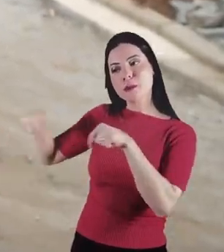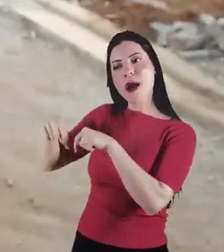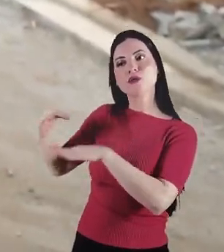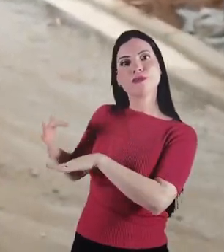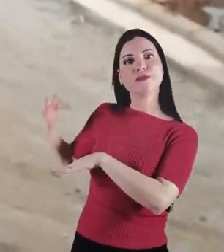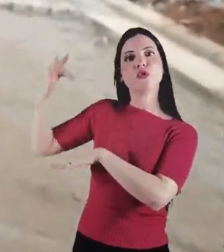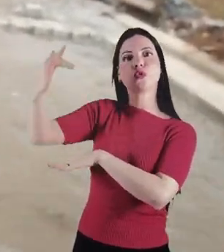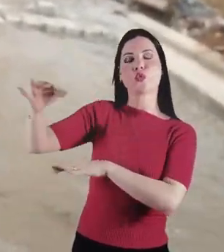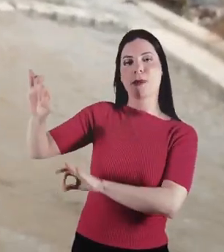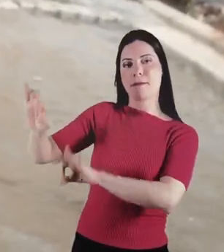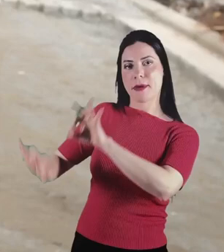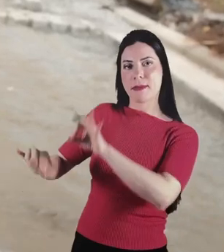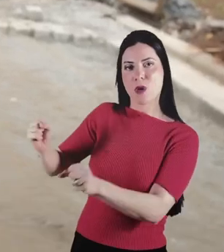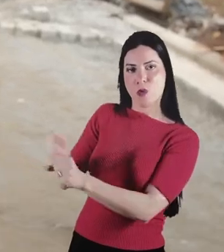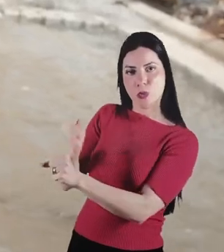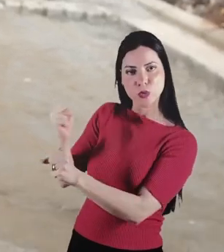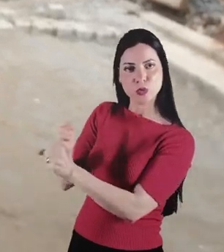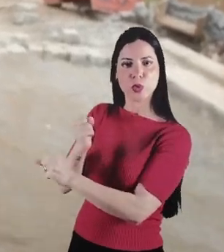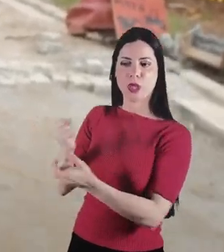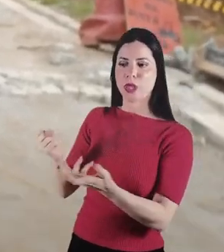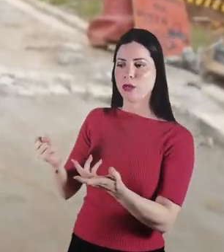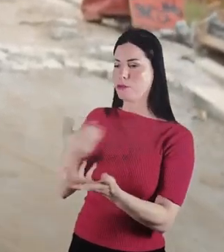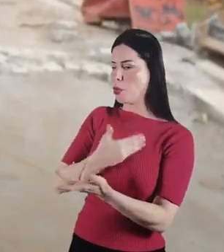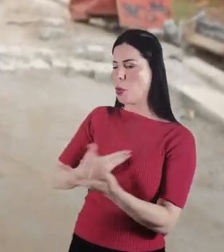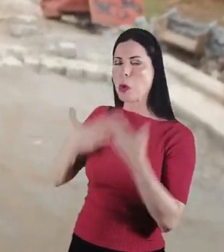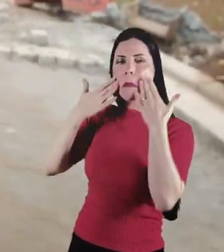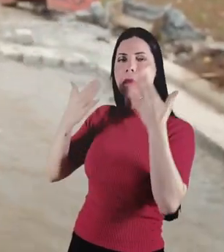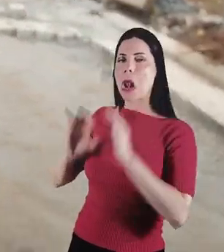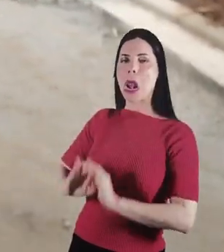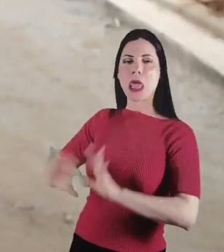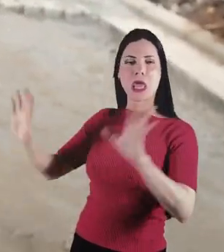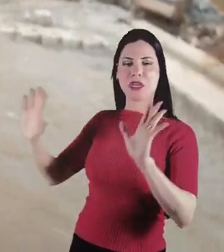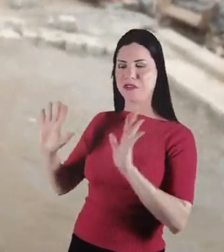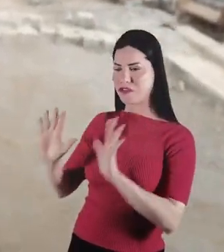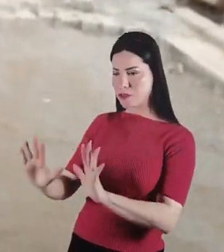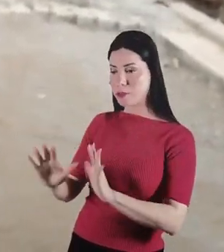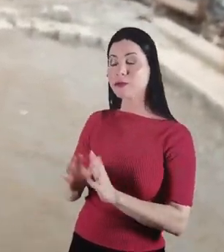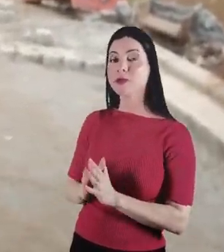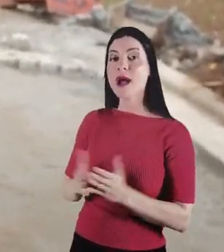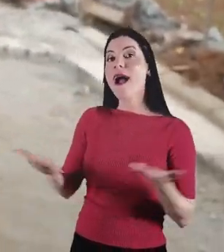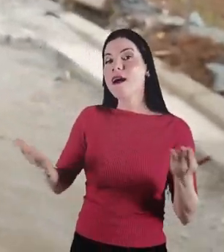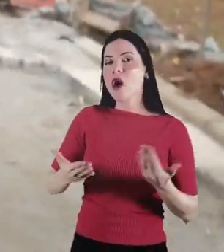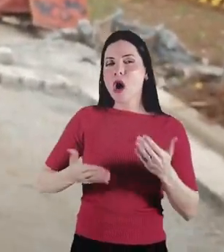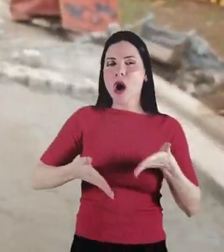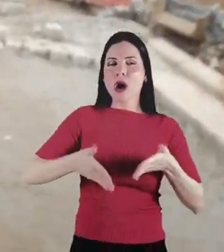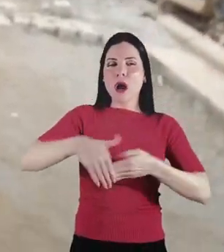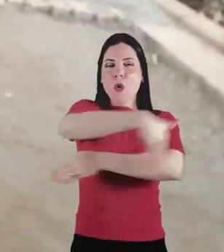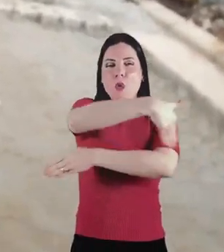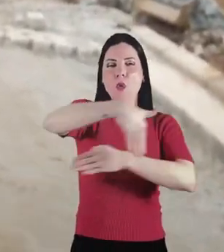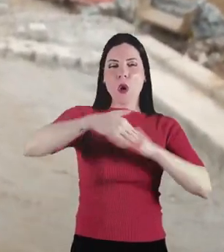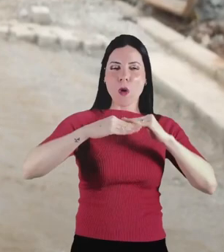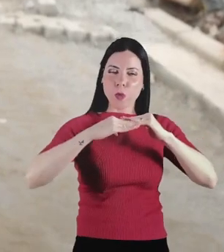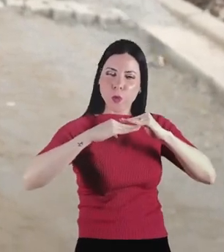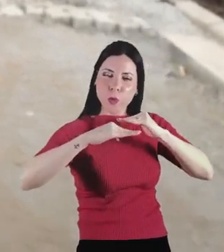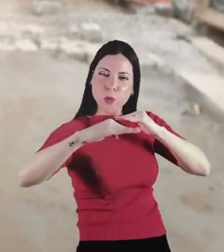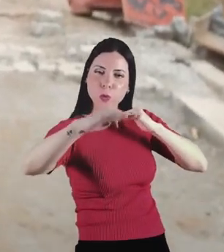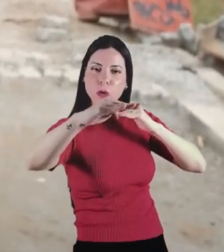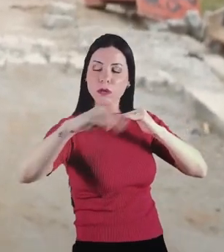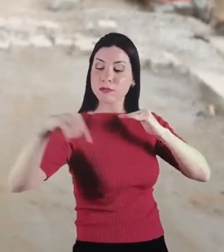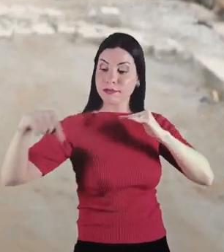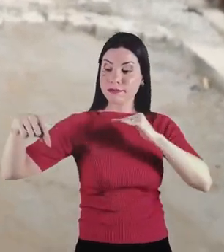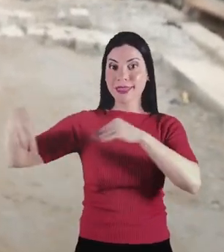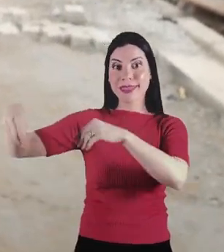ter um equipamento público. Então, com a pavimentação,